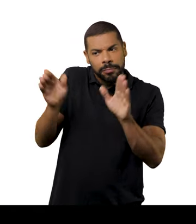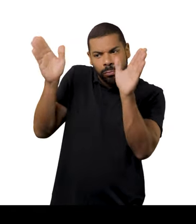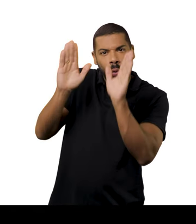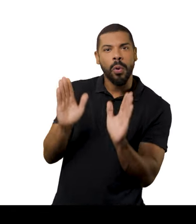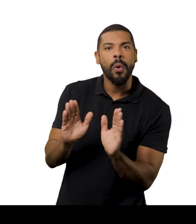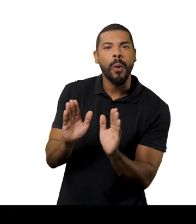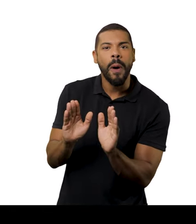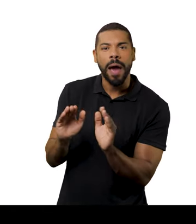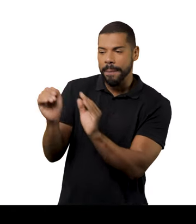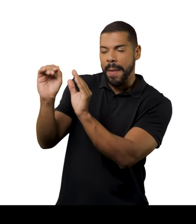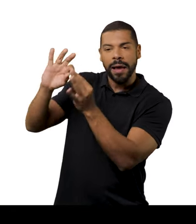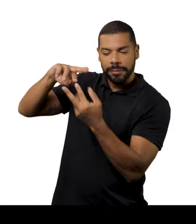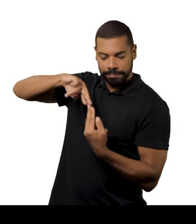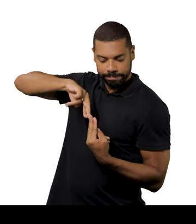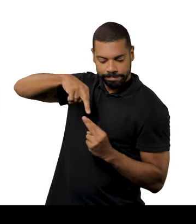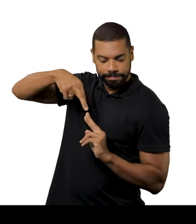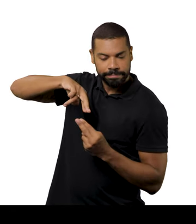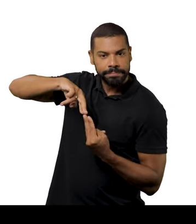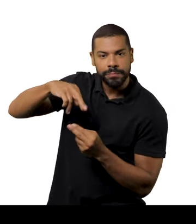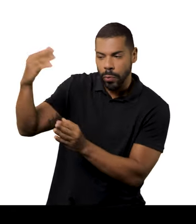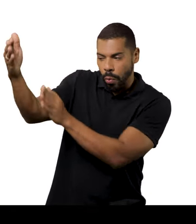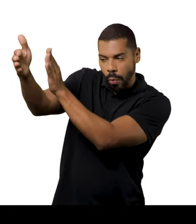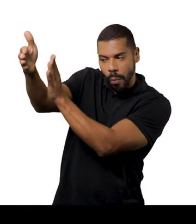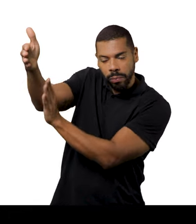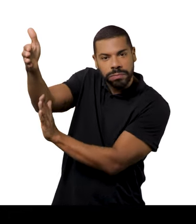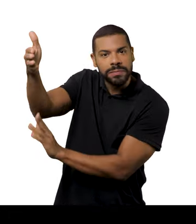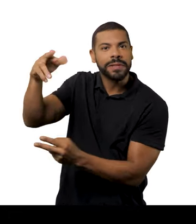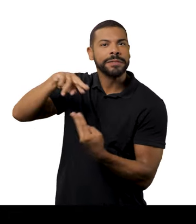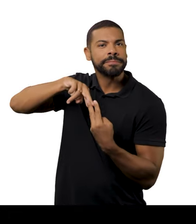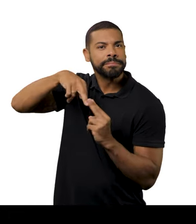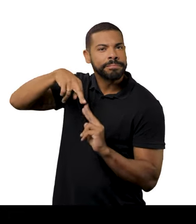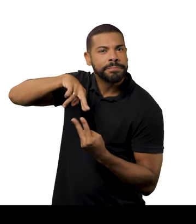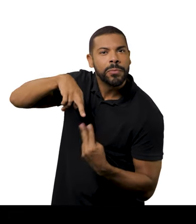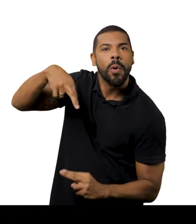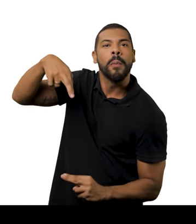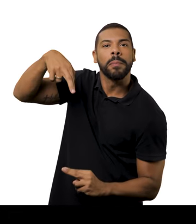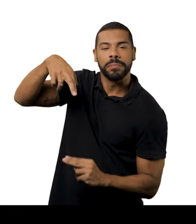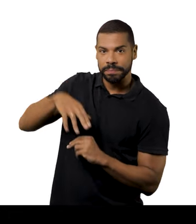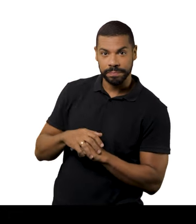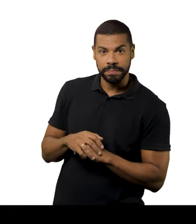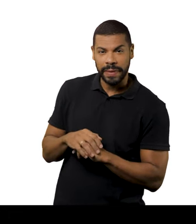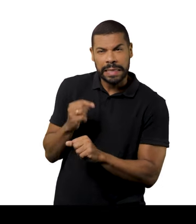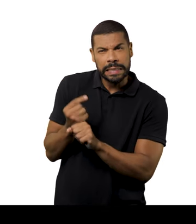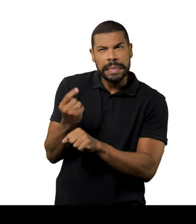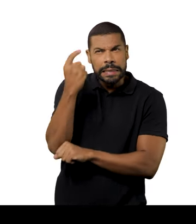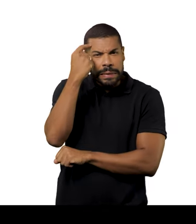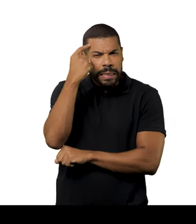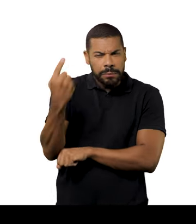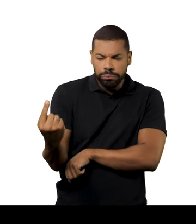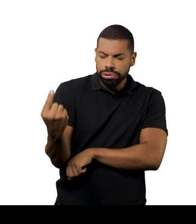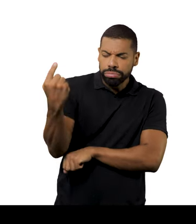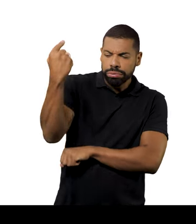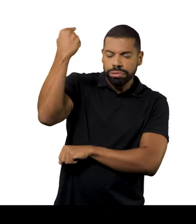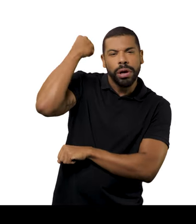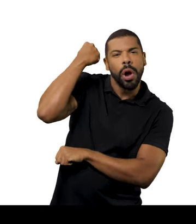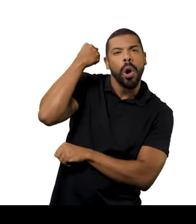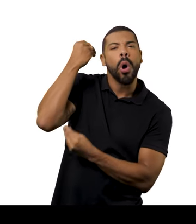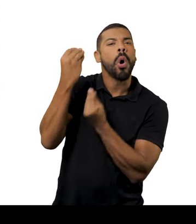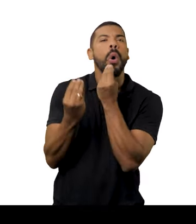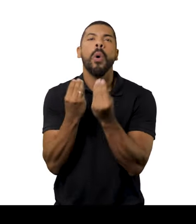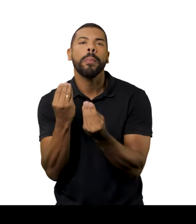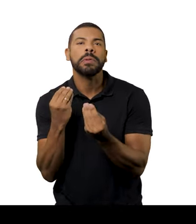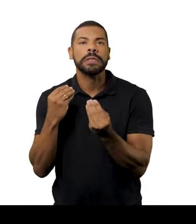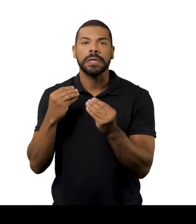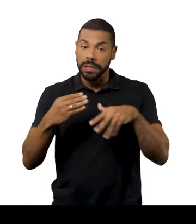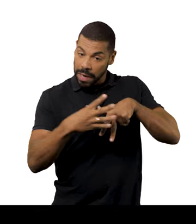imagem da corrente aberta, não fechada, que na época eu pensei muito em relação